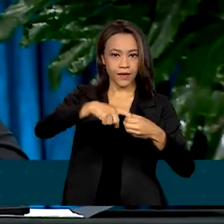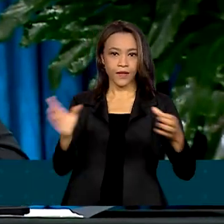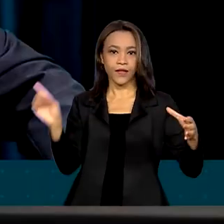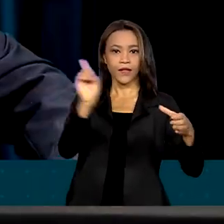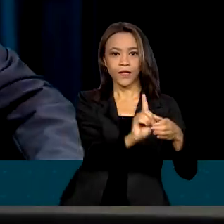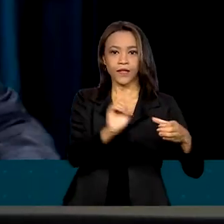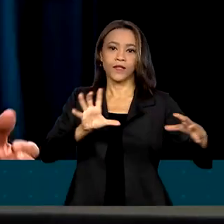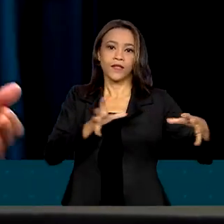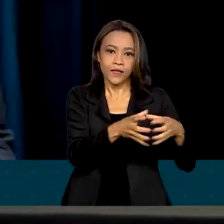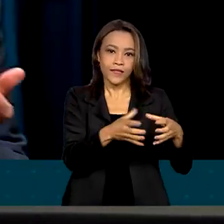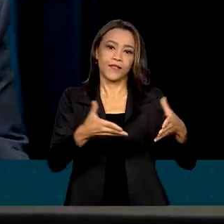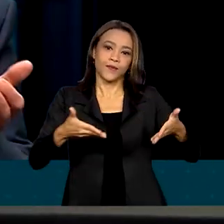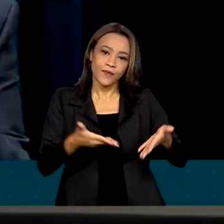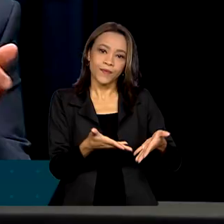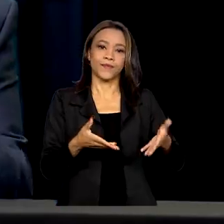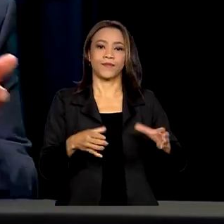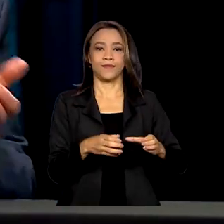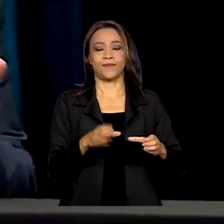à Selac.